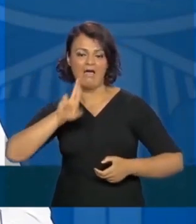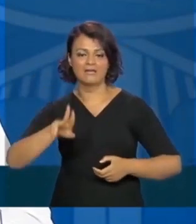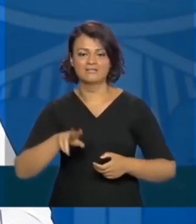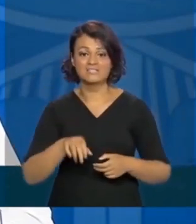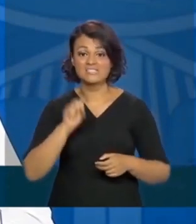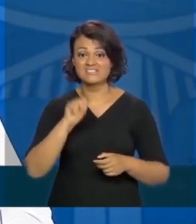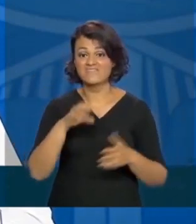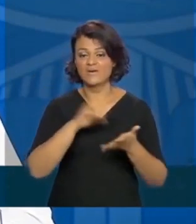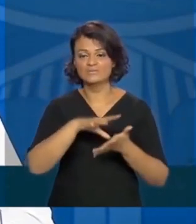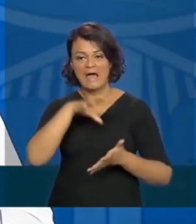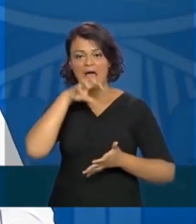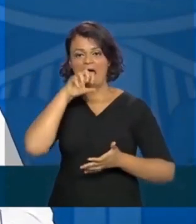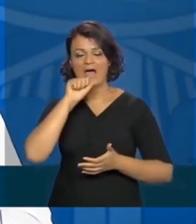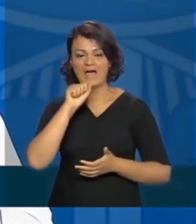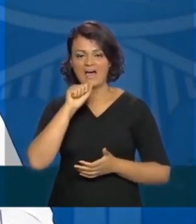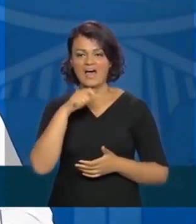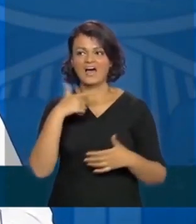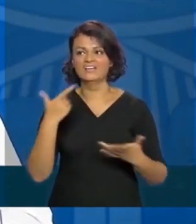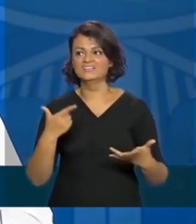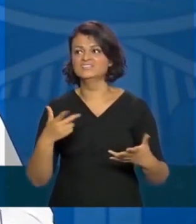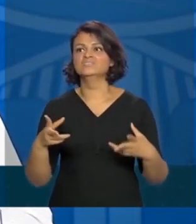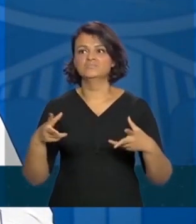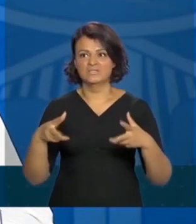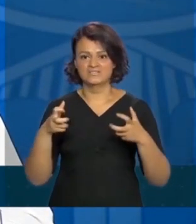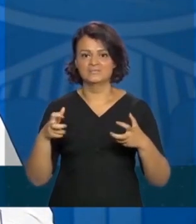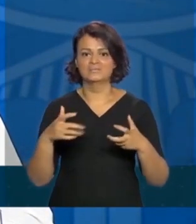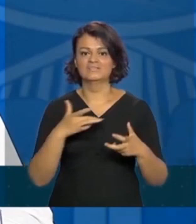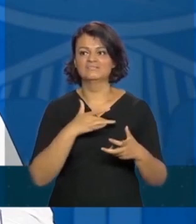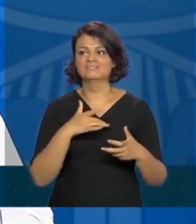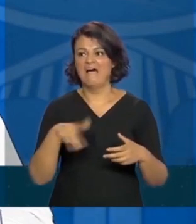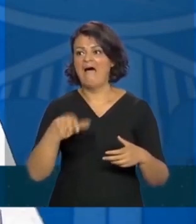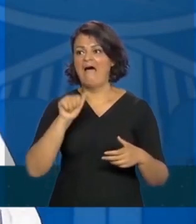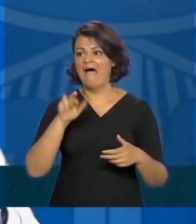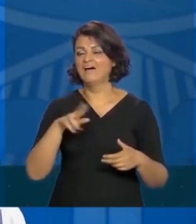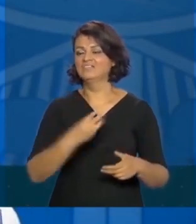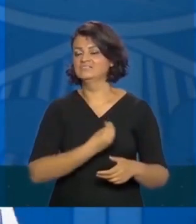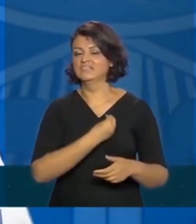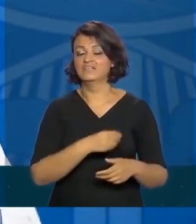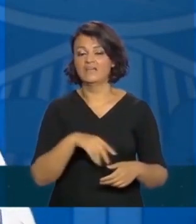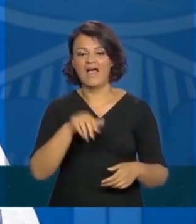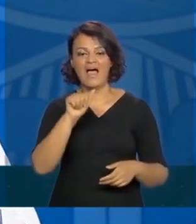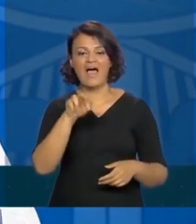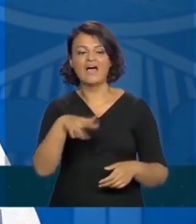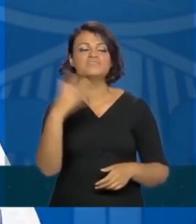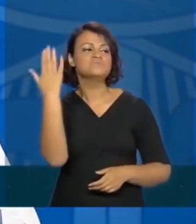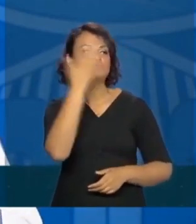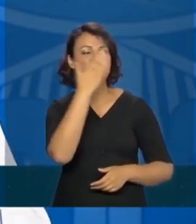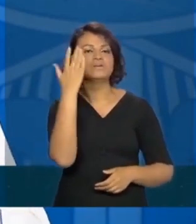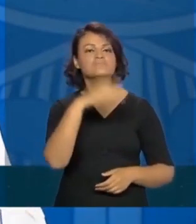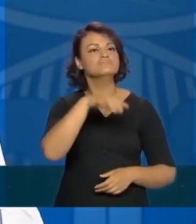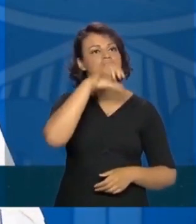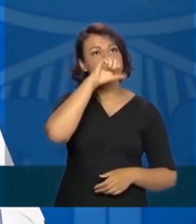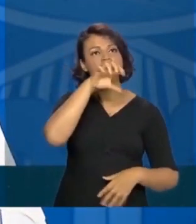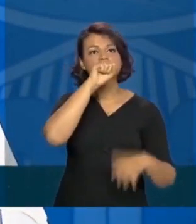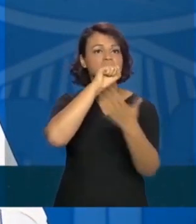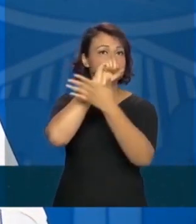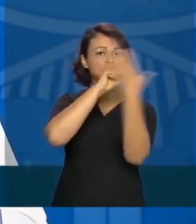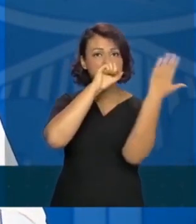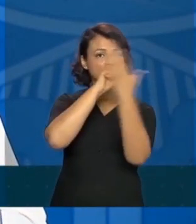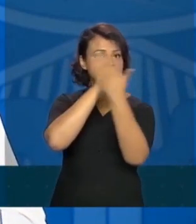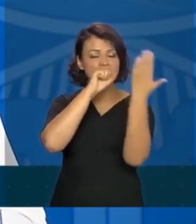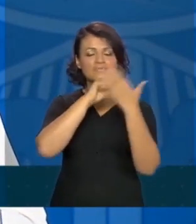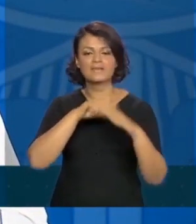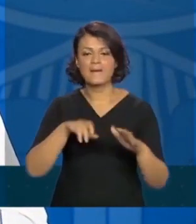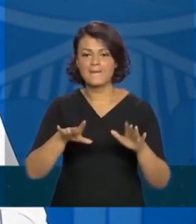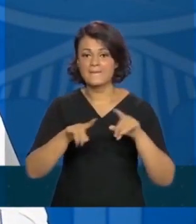falta ar, é que a gente se dá conta que ele existe. É uma coisa que a gente usufrui enquanto a gente está aqui